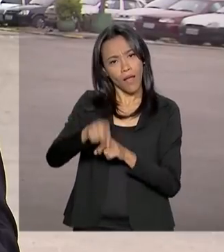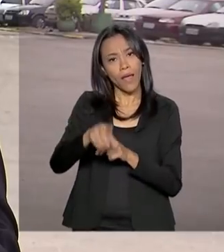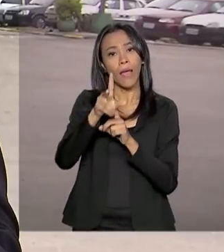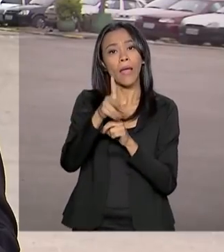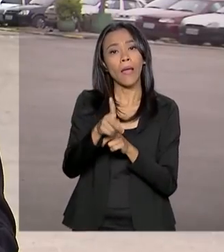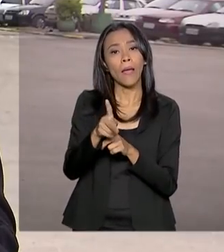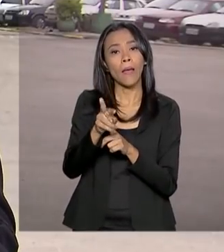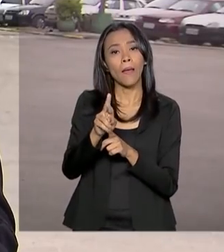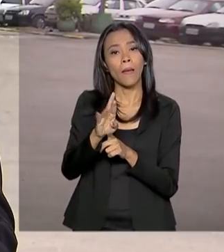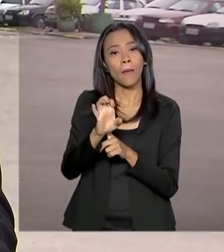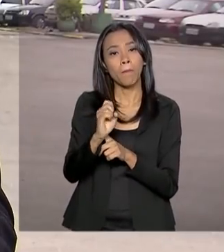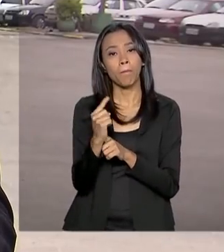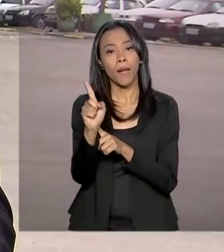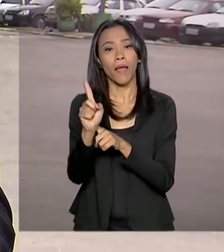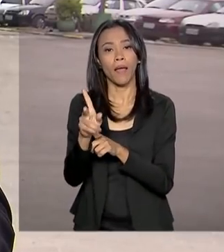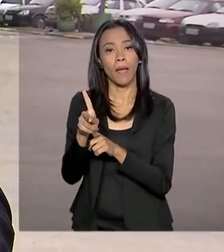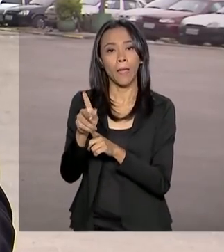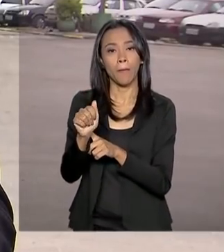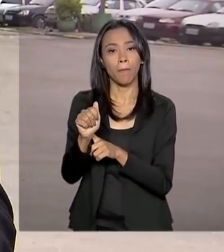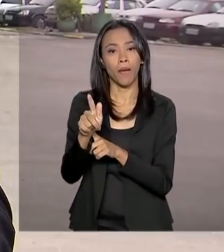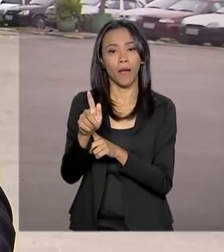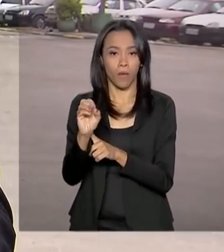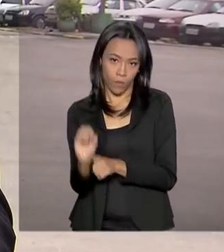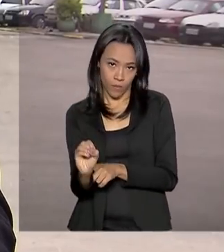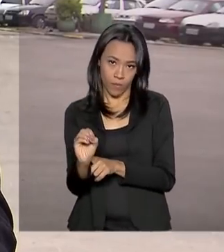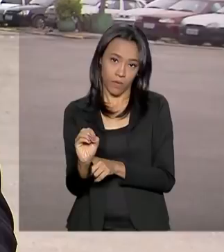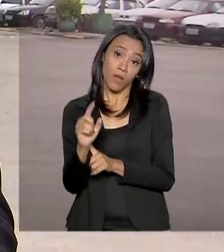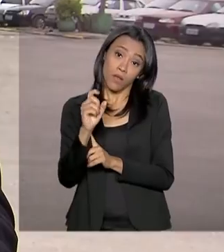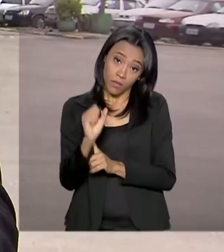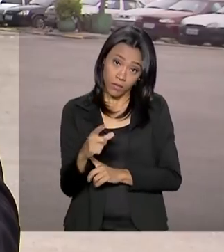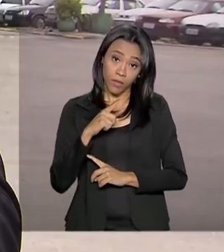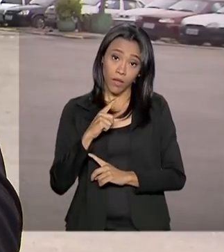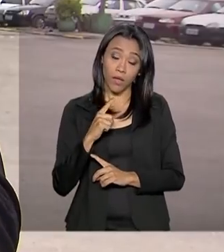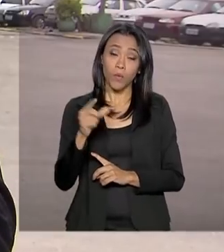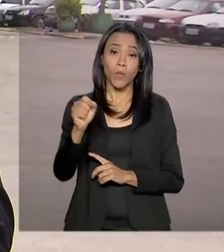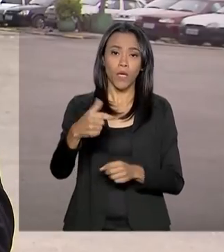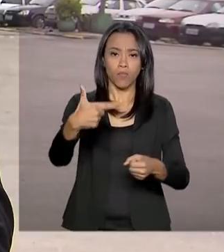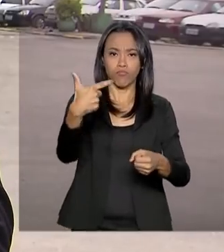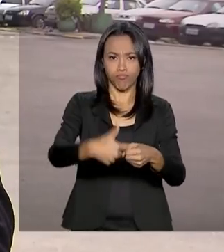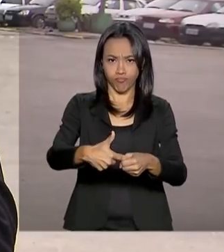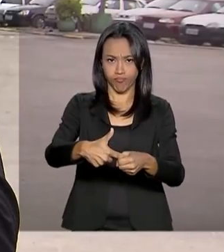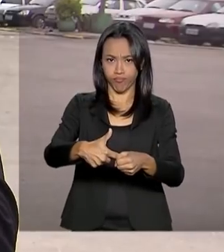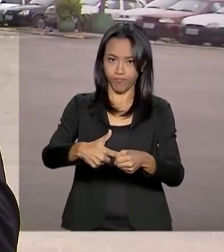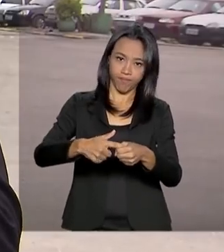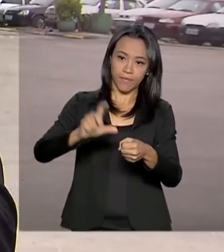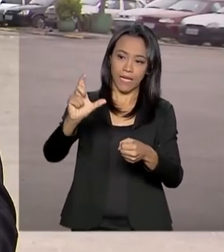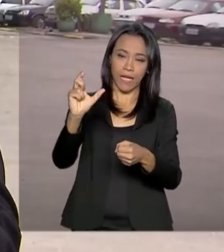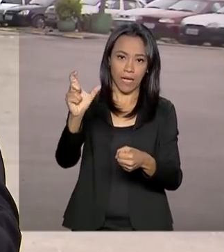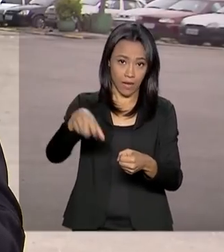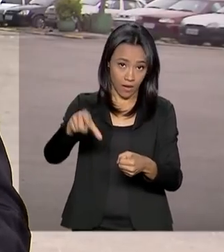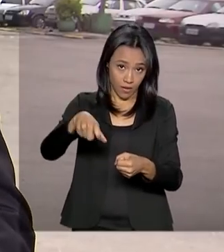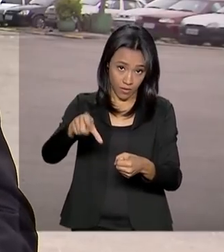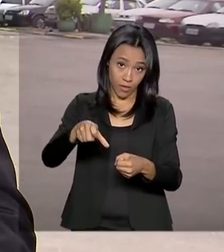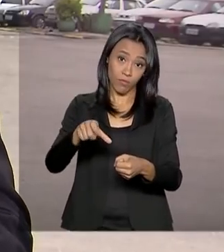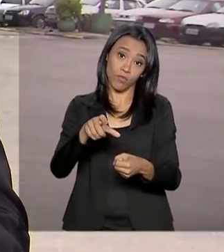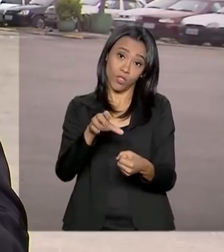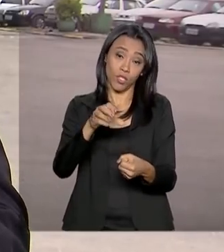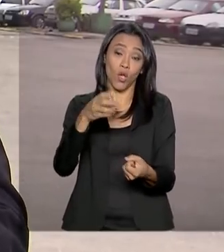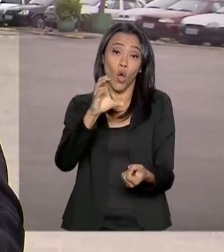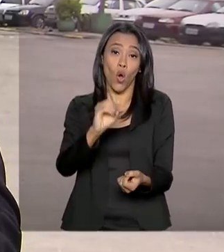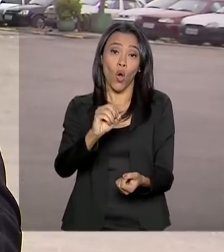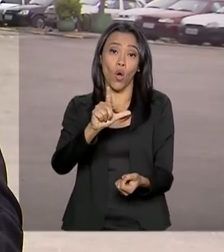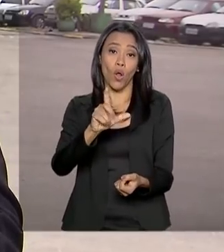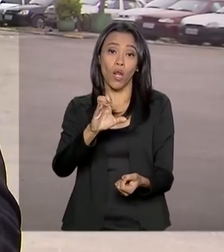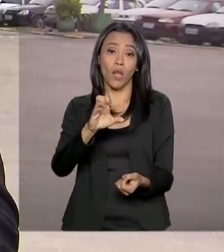-pago. O cliente pode carregá-los com litros de combustíveis de óleo diesel, principalmente,